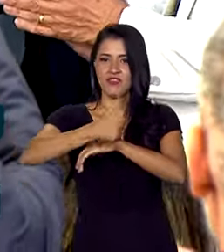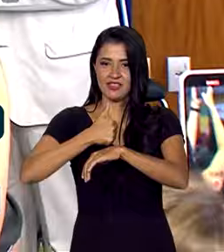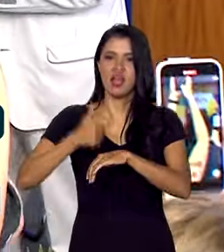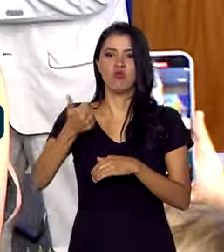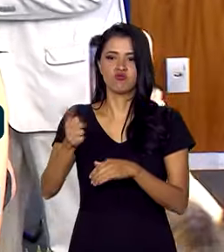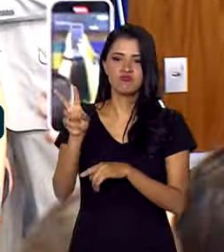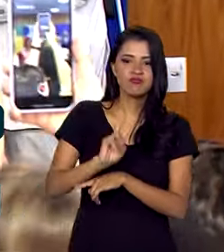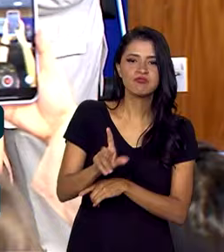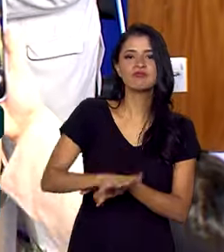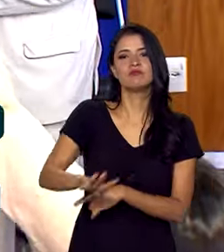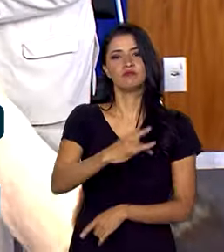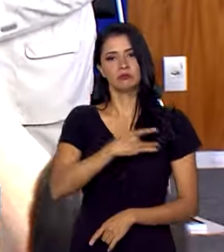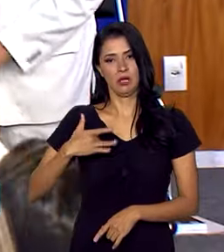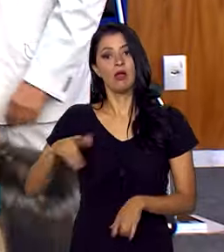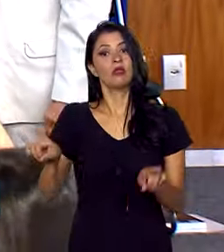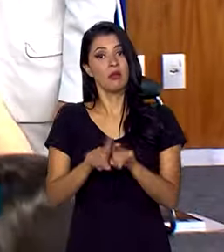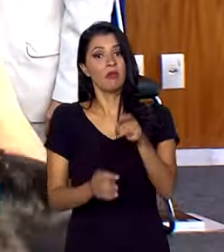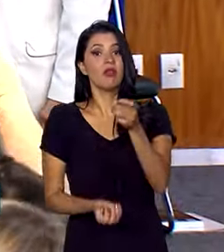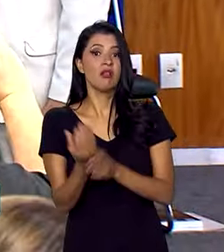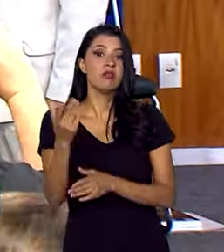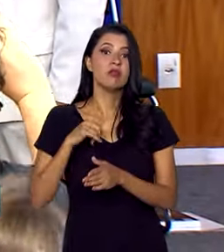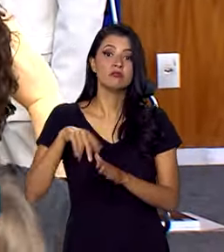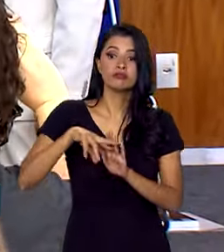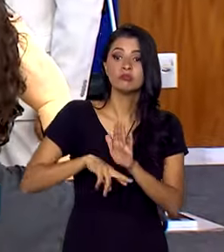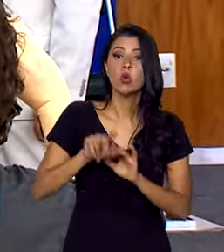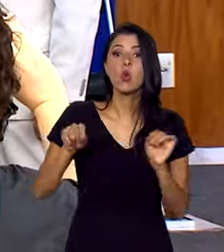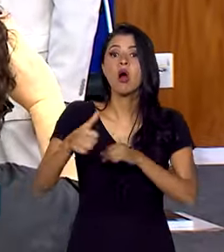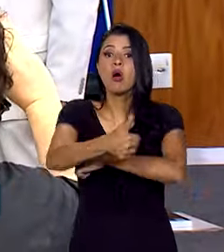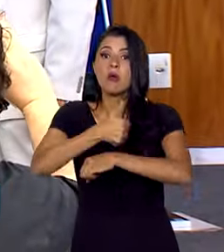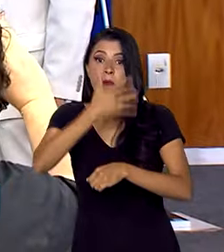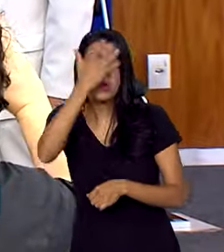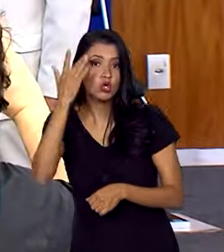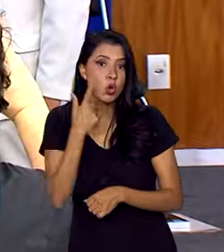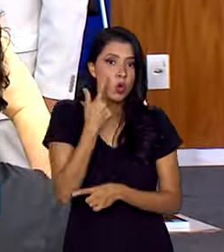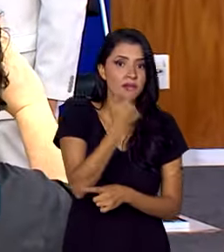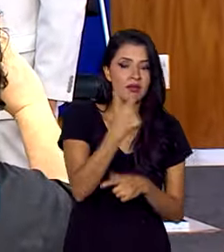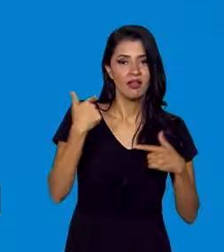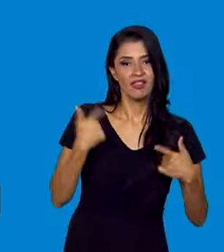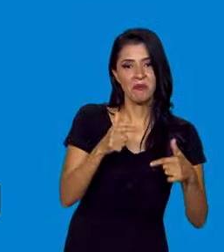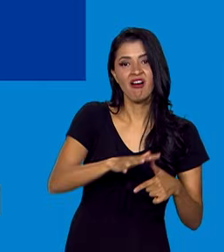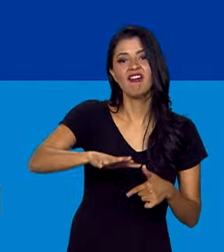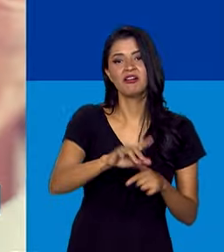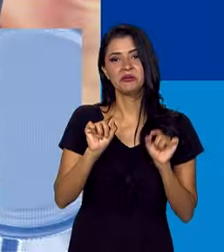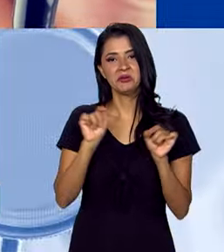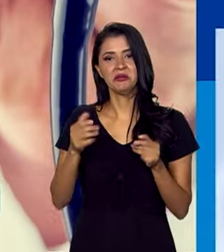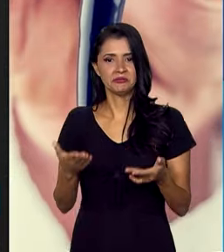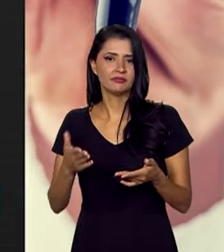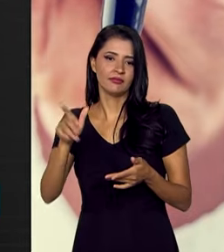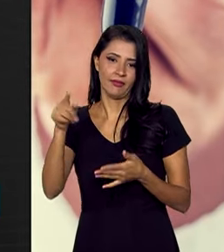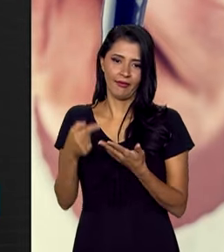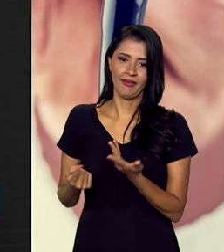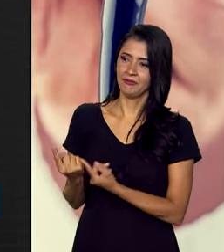A lei define, entre outras coisas, quais os requisitos profissionais para quem tem interesse em exercer a profissão. São